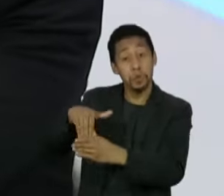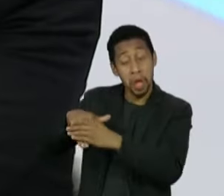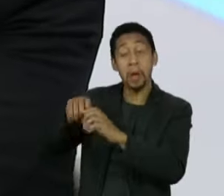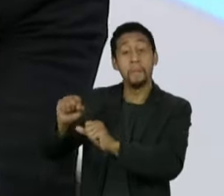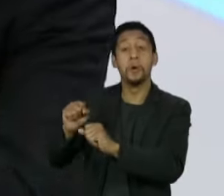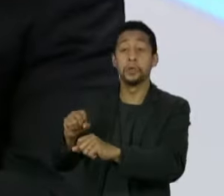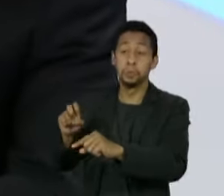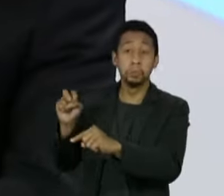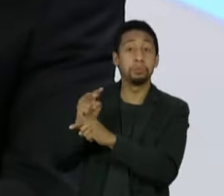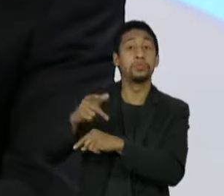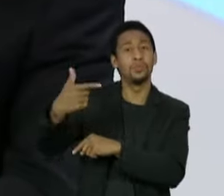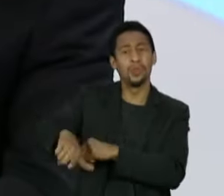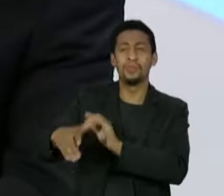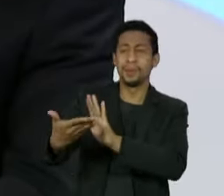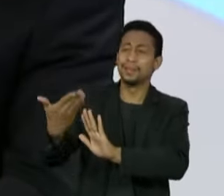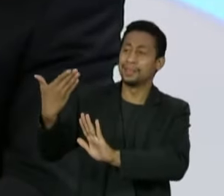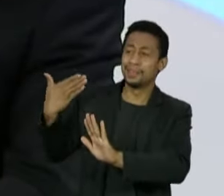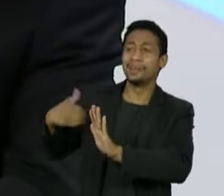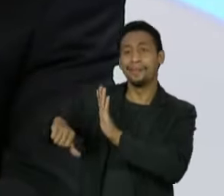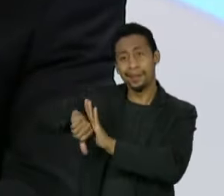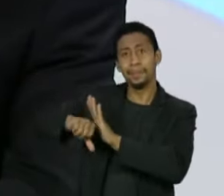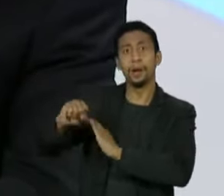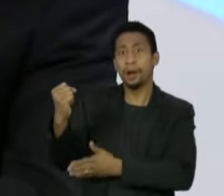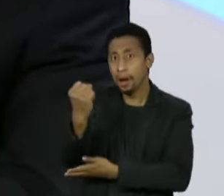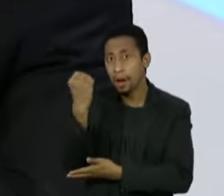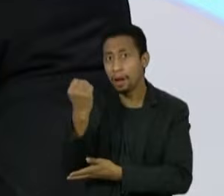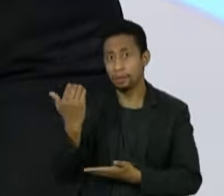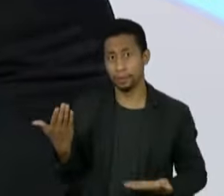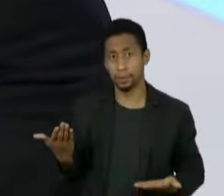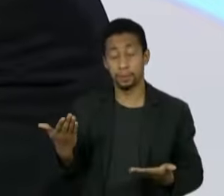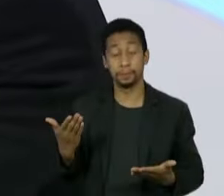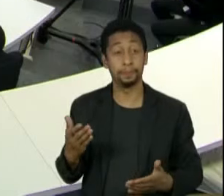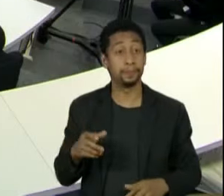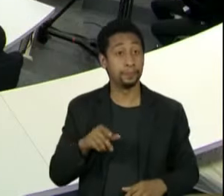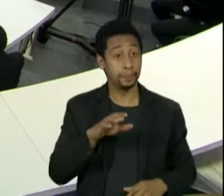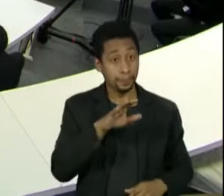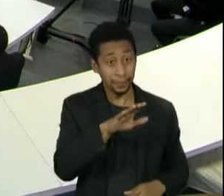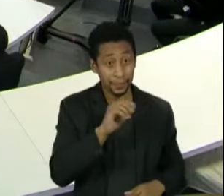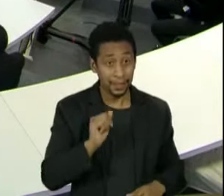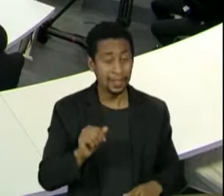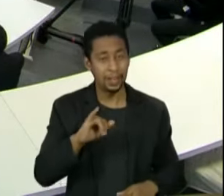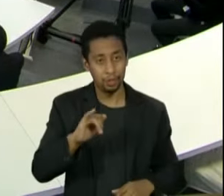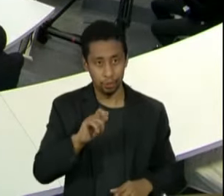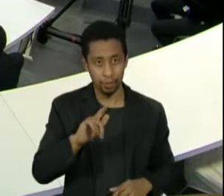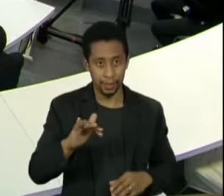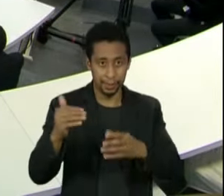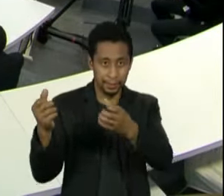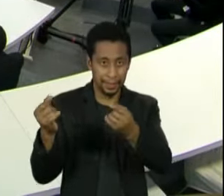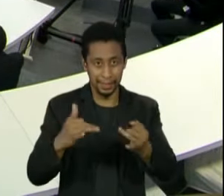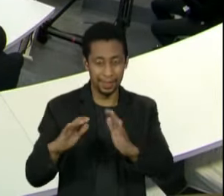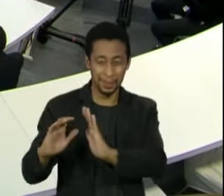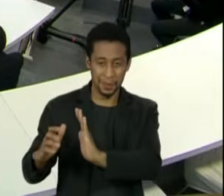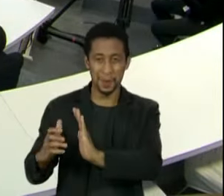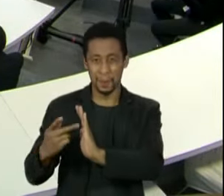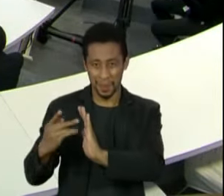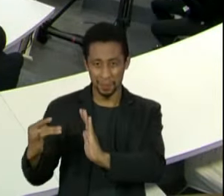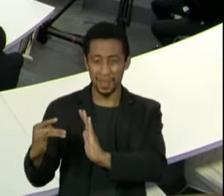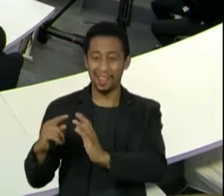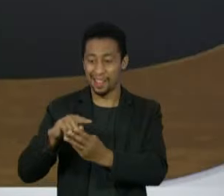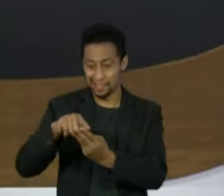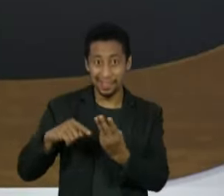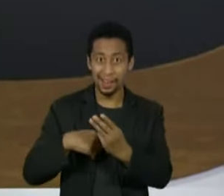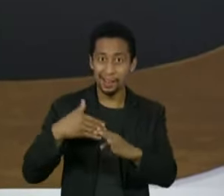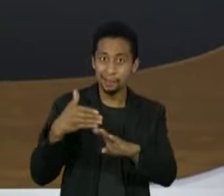potencialmente cometeu crimes gravíssimos. Mas no caso que chegou mais próximo disso que a Júlia falou, que foi uma denúncia